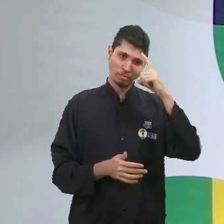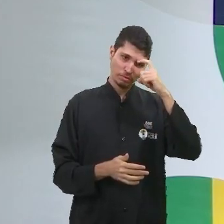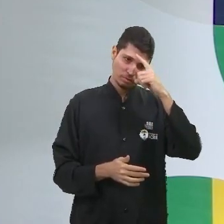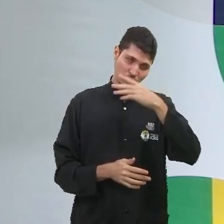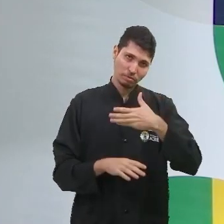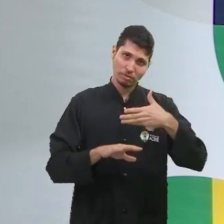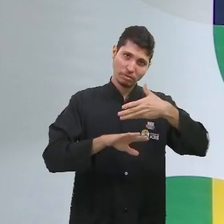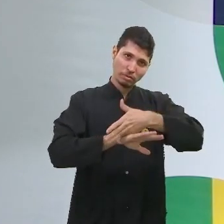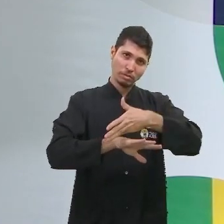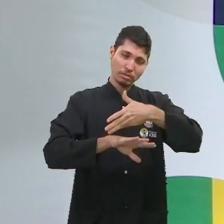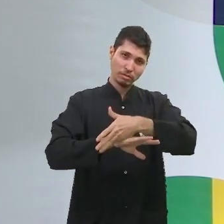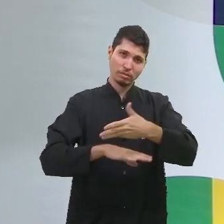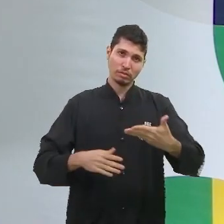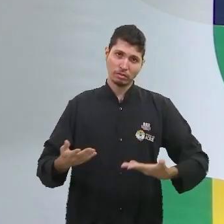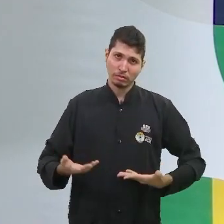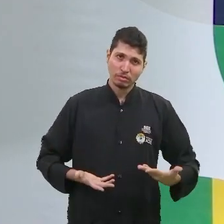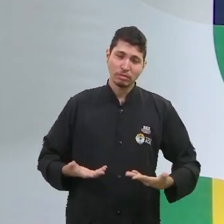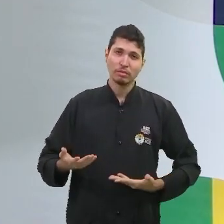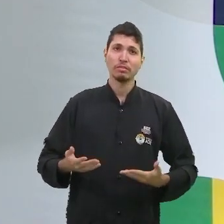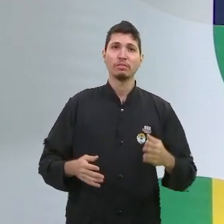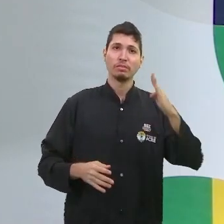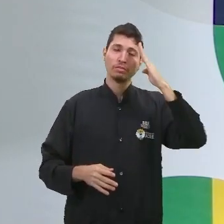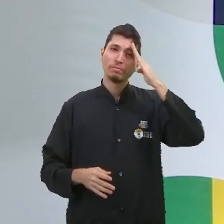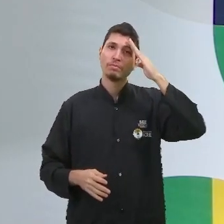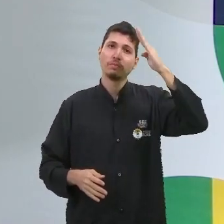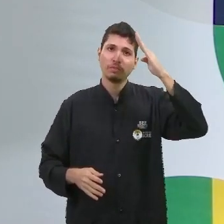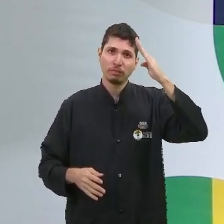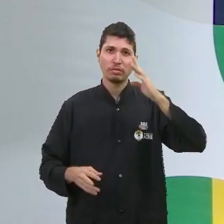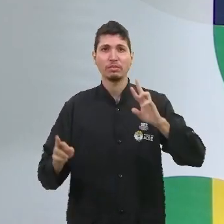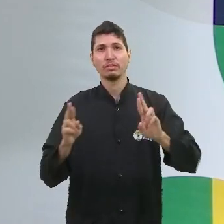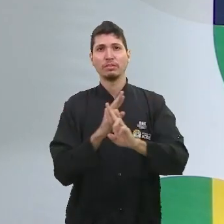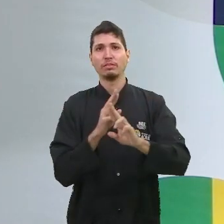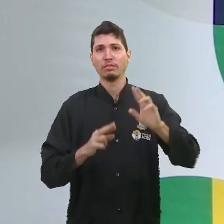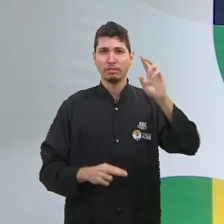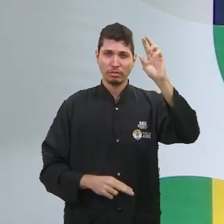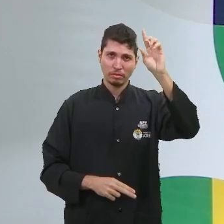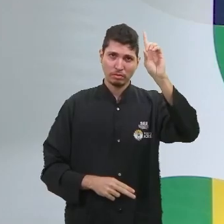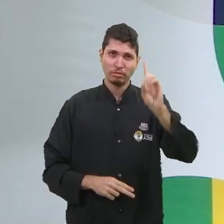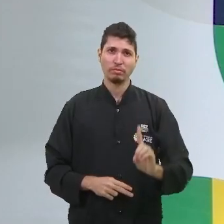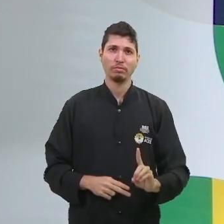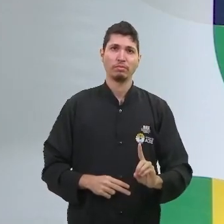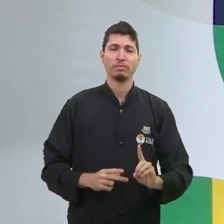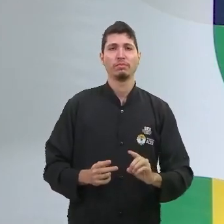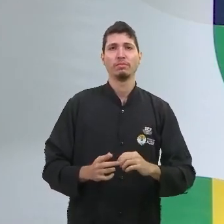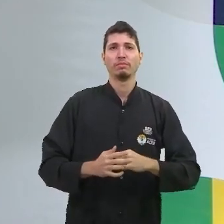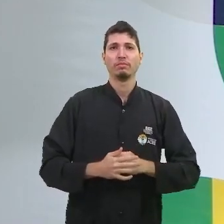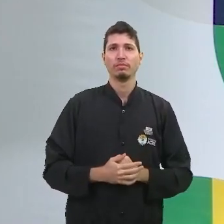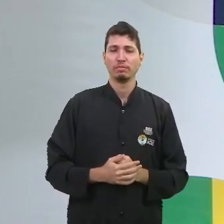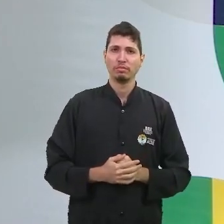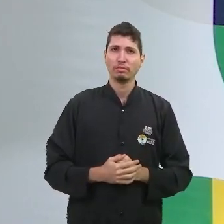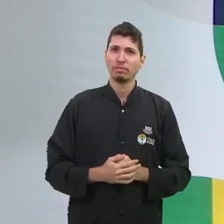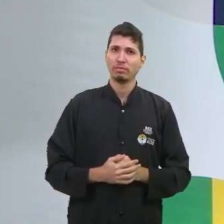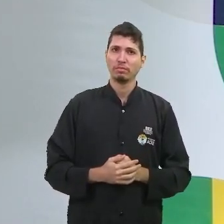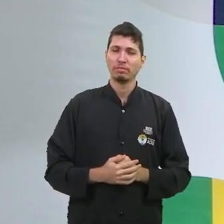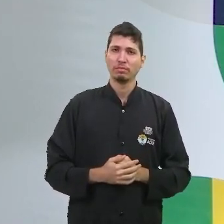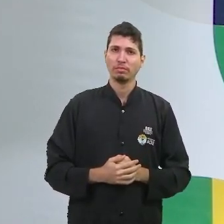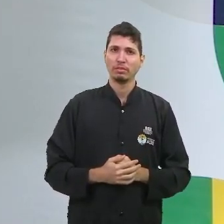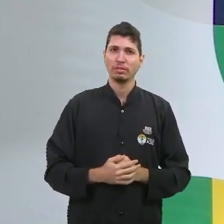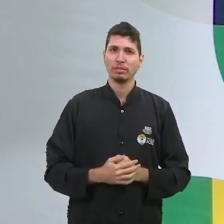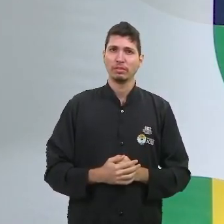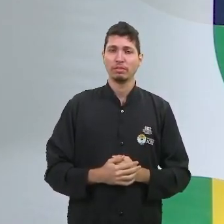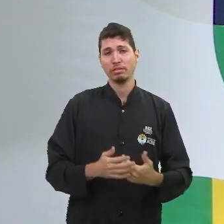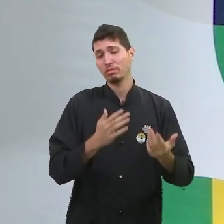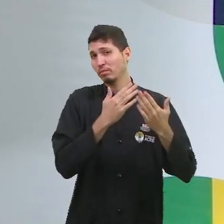efetivação dos direitos. Tendo em vista que, inclusive, a demanda, digamos assim, de pessoas